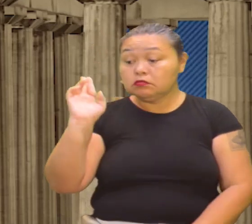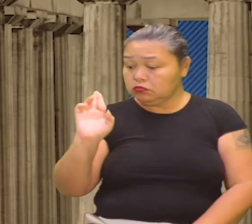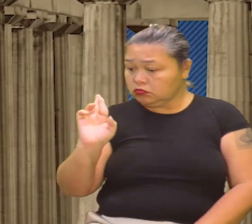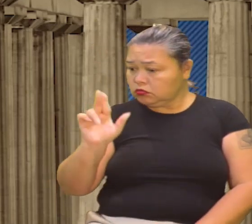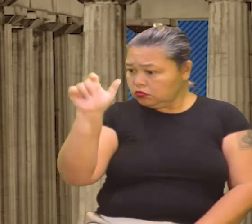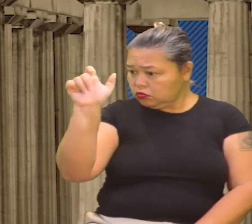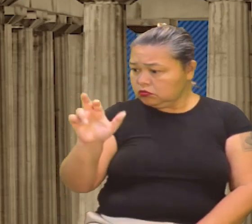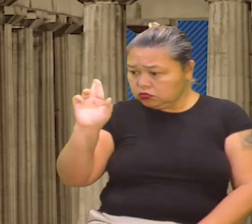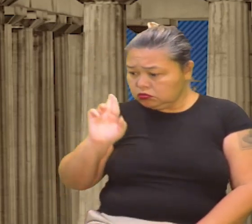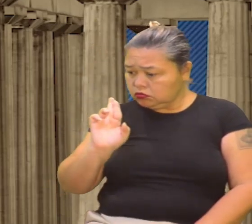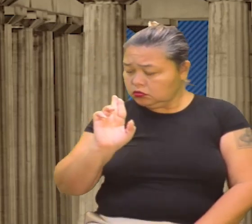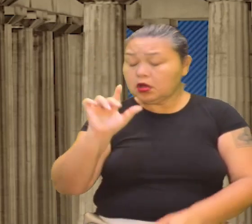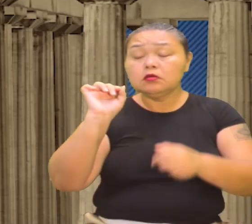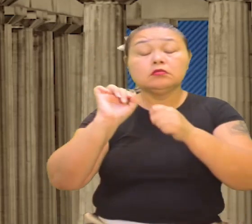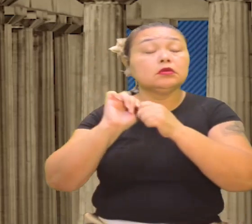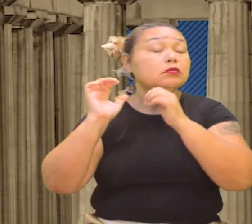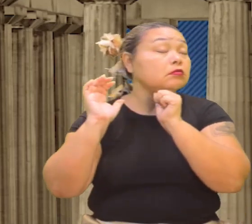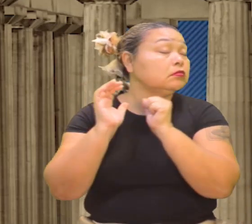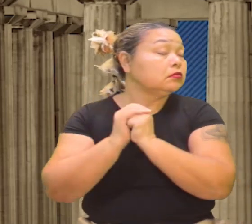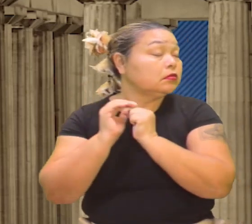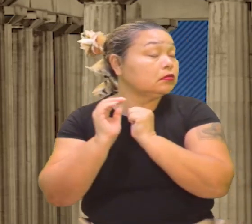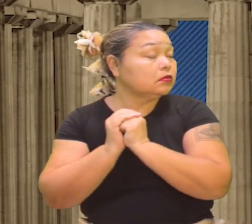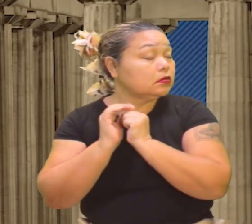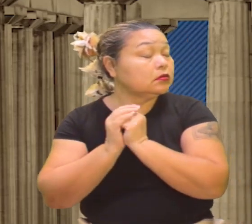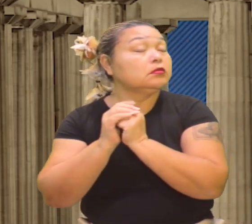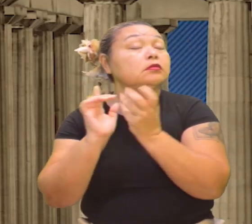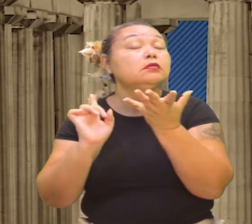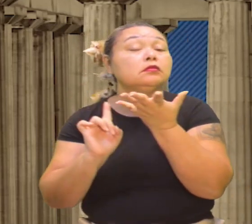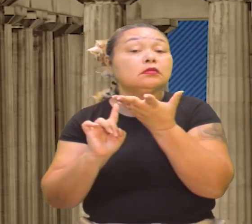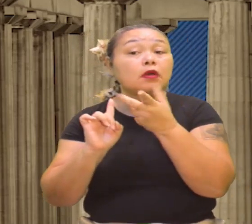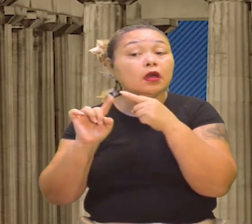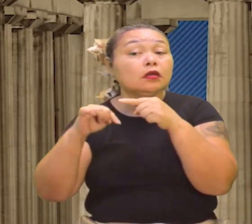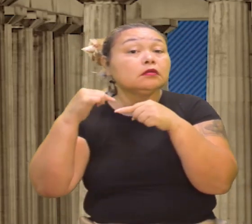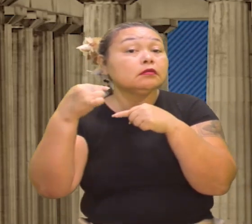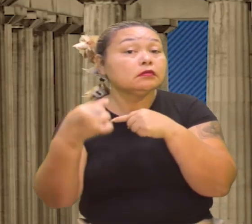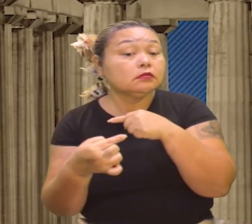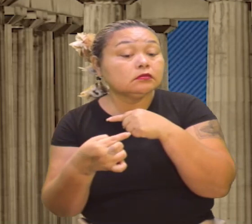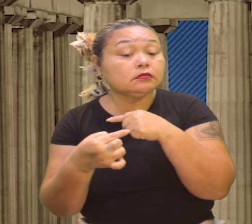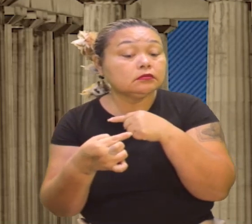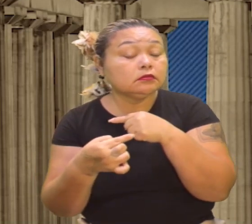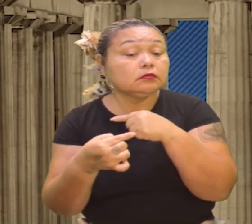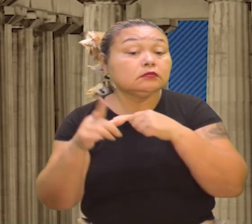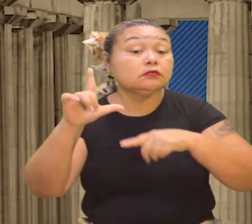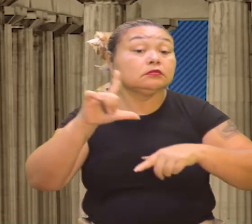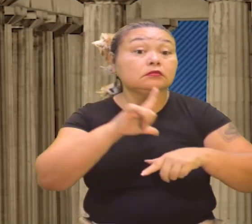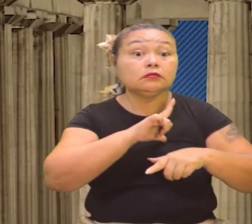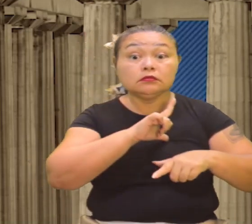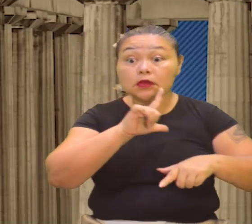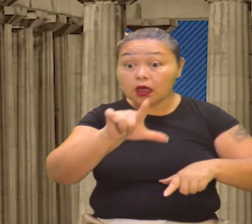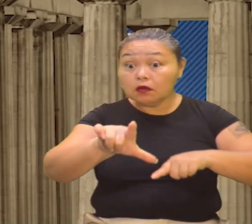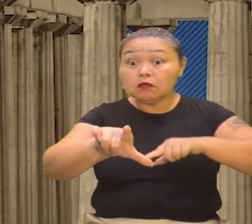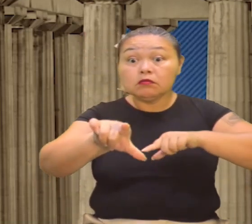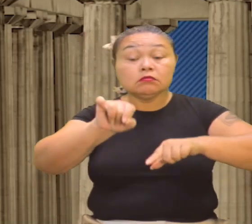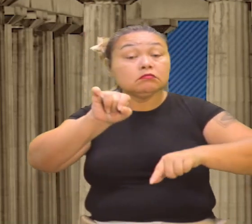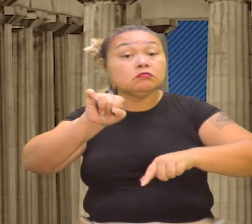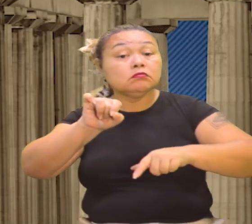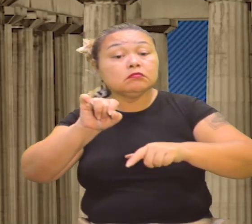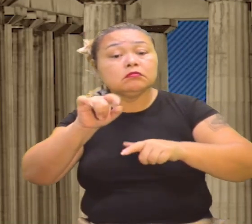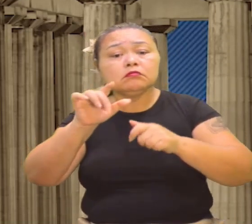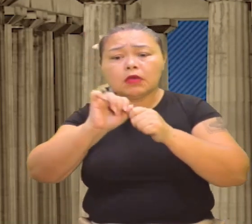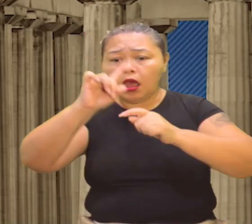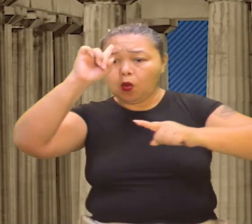fazia seus momentos de oração, etc. A partir dali, havia decisões para